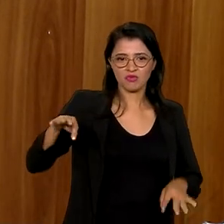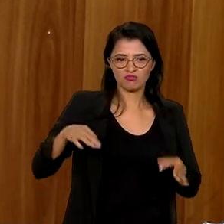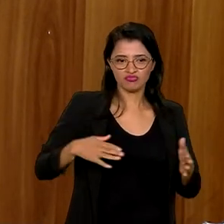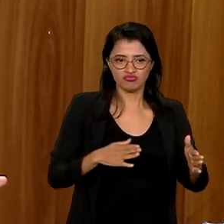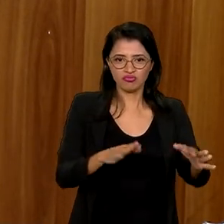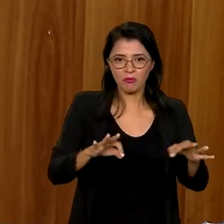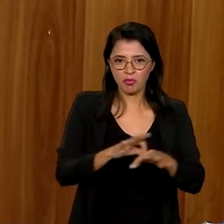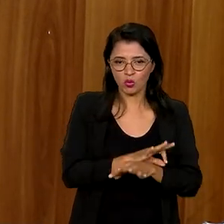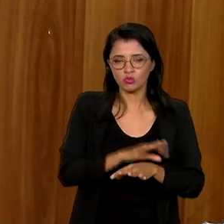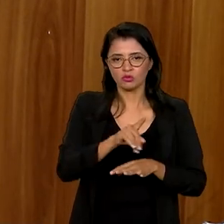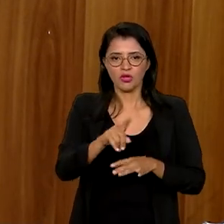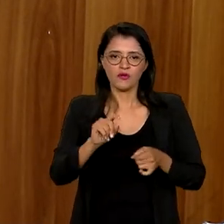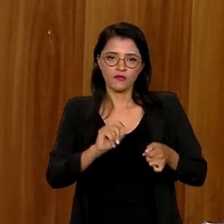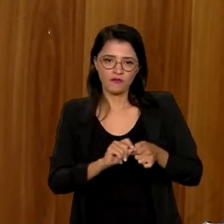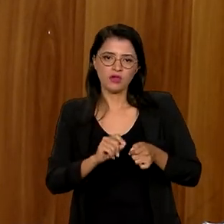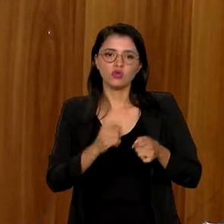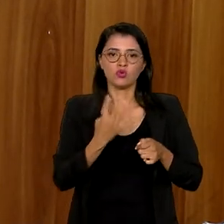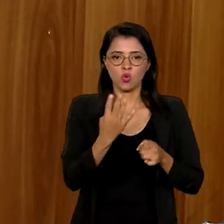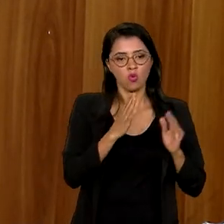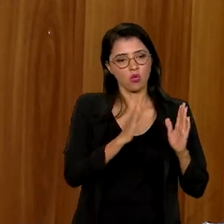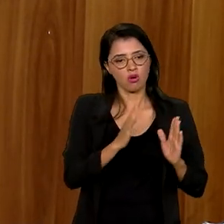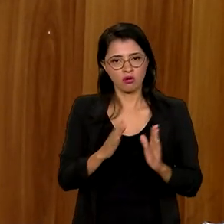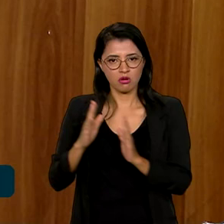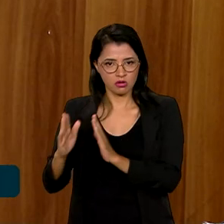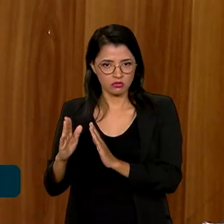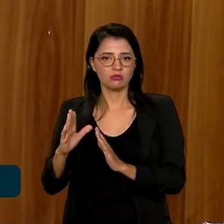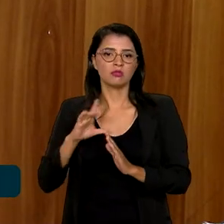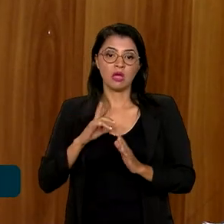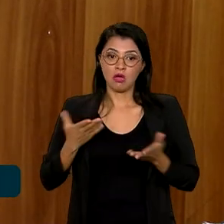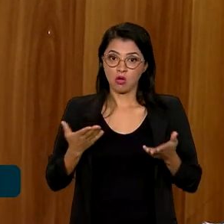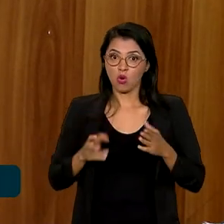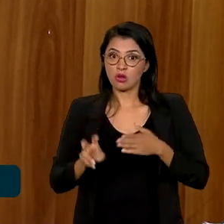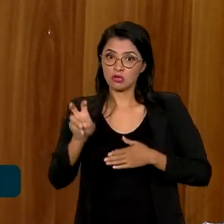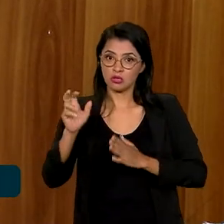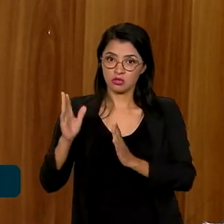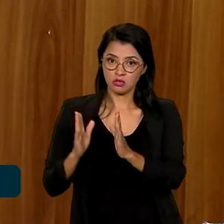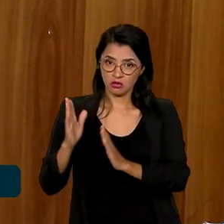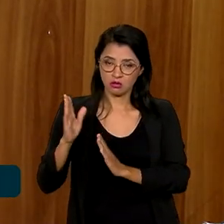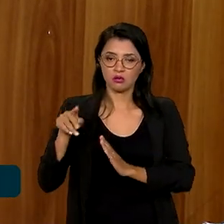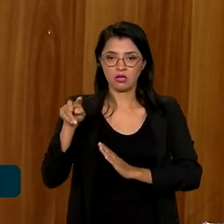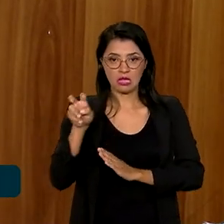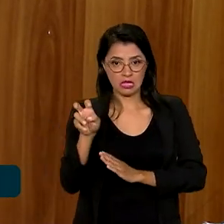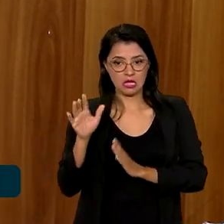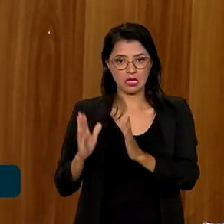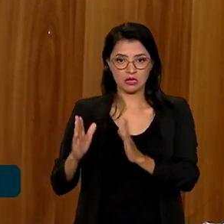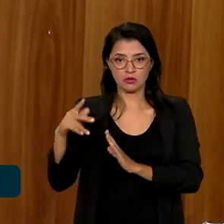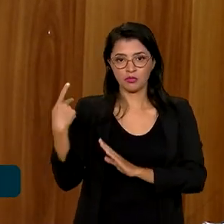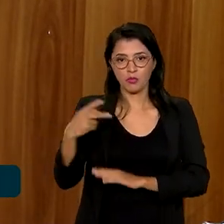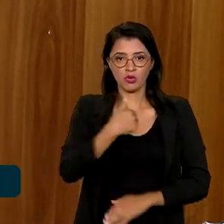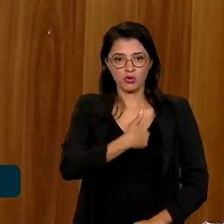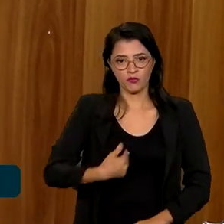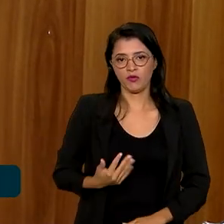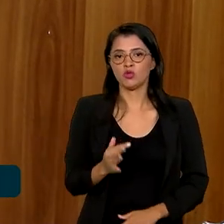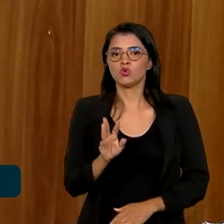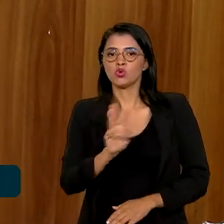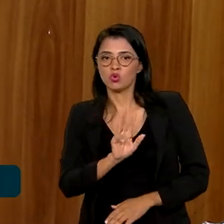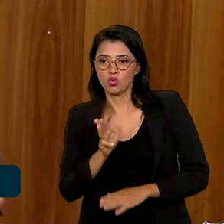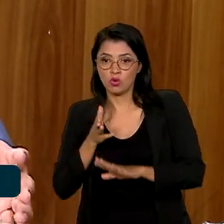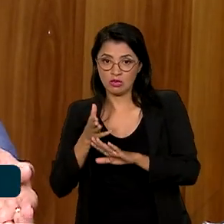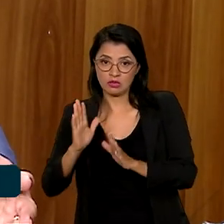foi feito em ciclos, foram quatro etapas e nós estamos entrando na quinta etapa. Essa é a etapa agora do governo Lula, onde